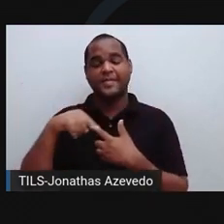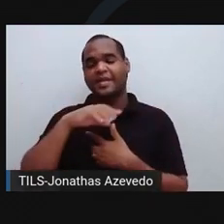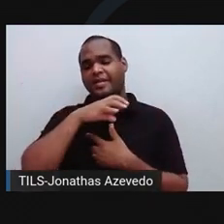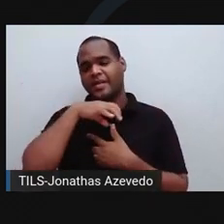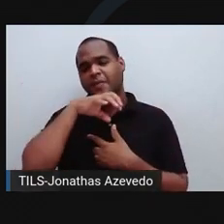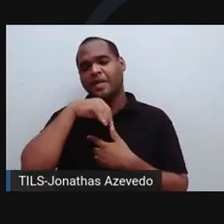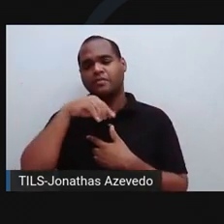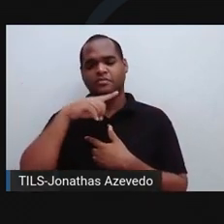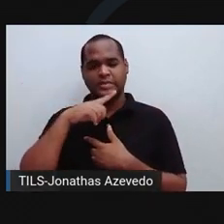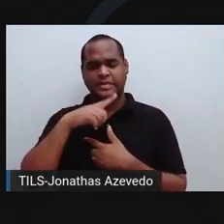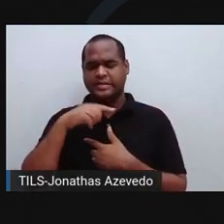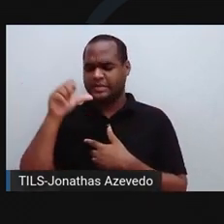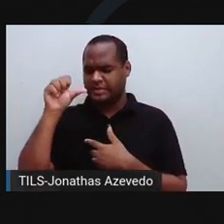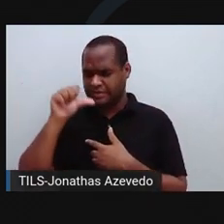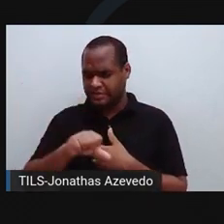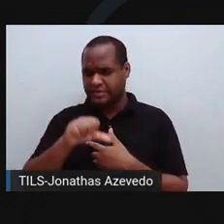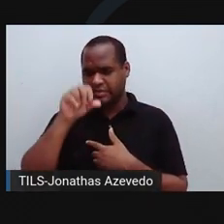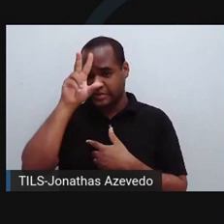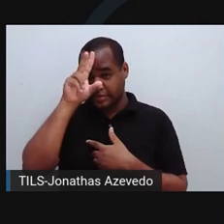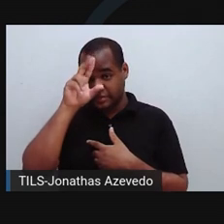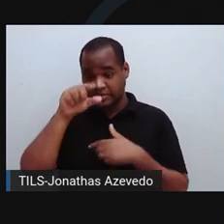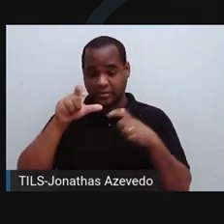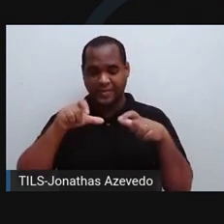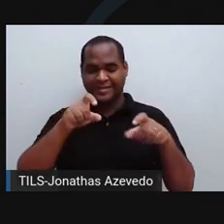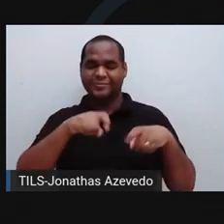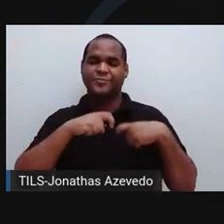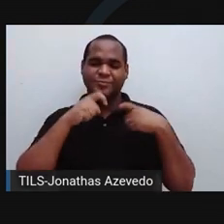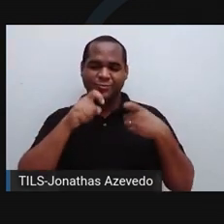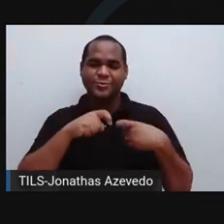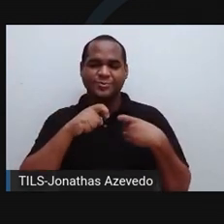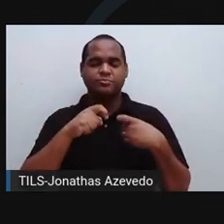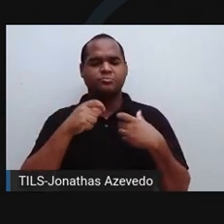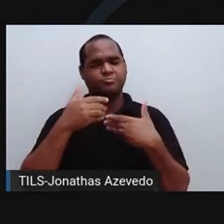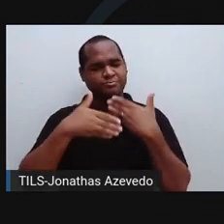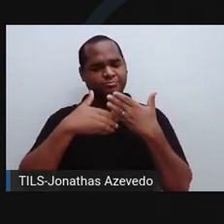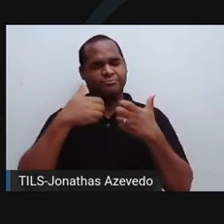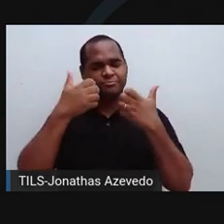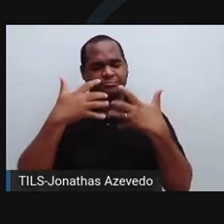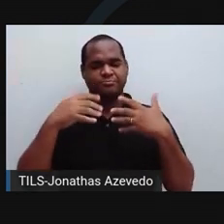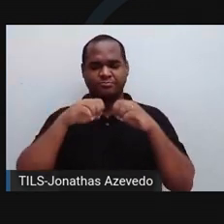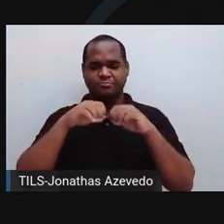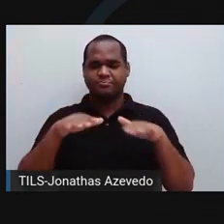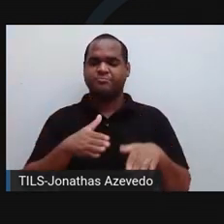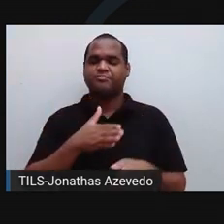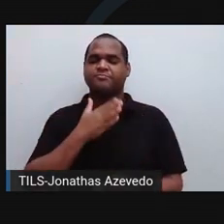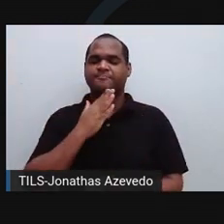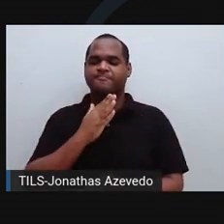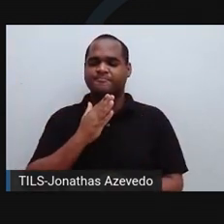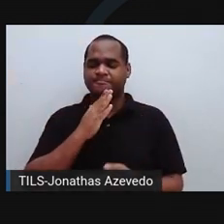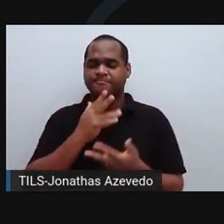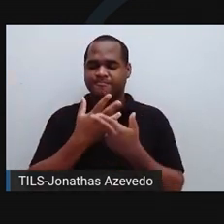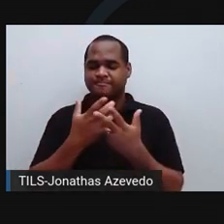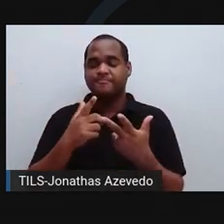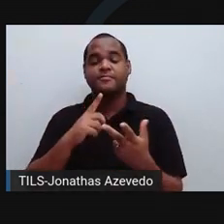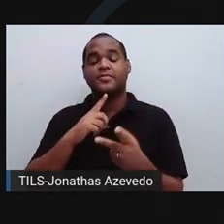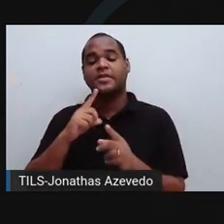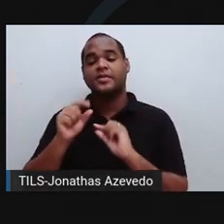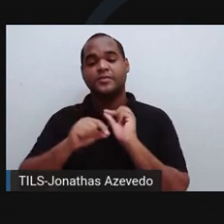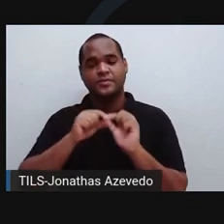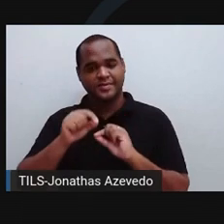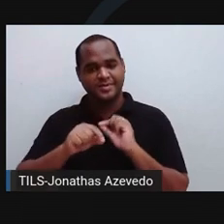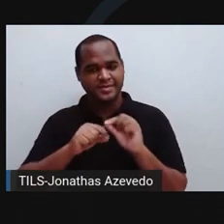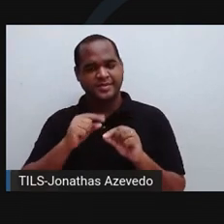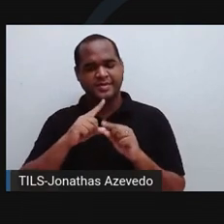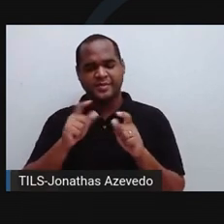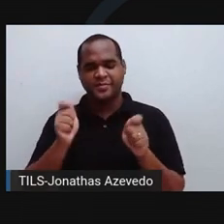um inseto ali que fica em ambiente rural, mas ele está cada vez mais urbano, principalmente por conta desse desmatamento e tudo mais, ele está conseguindo